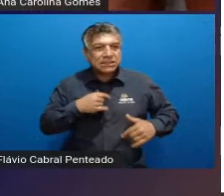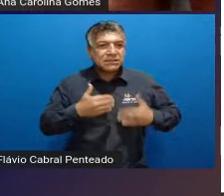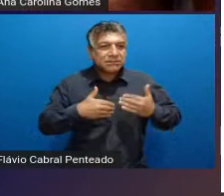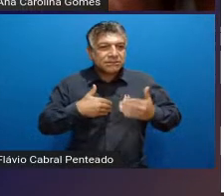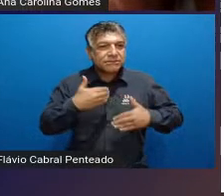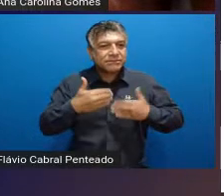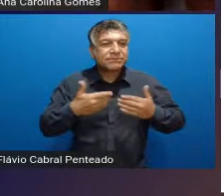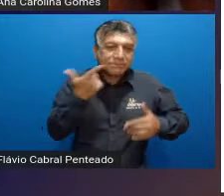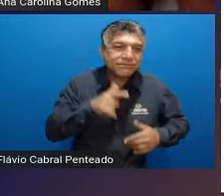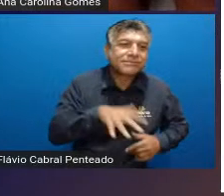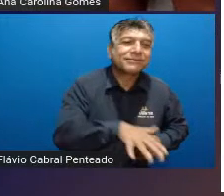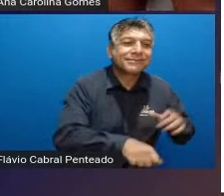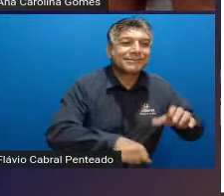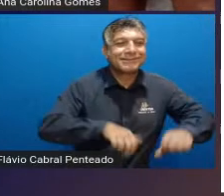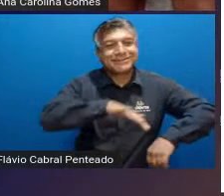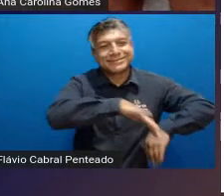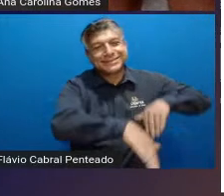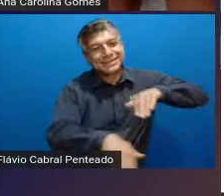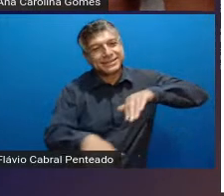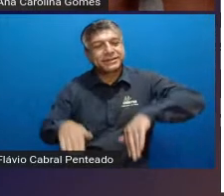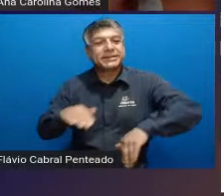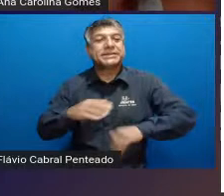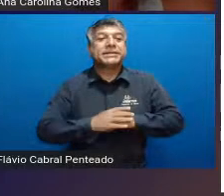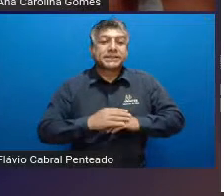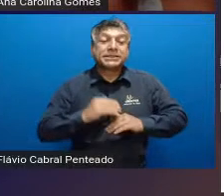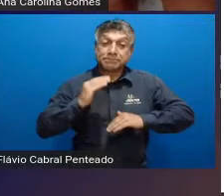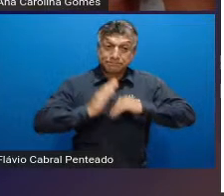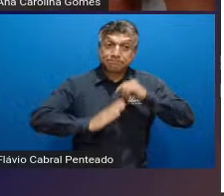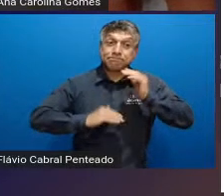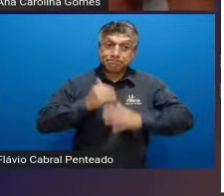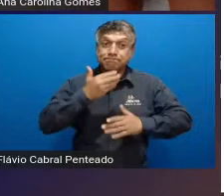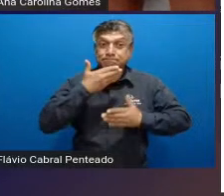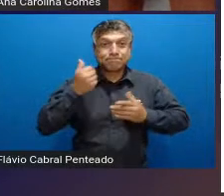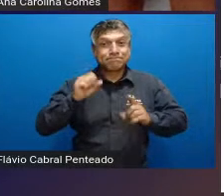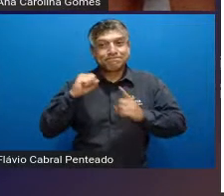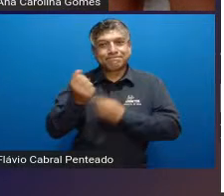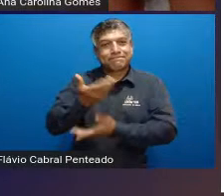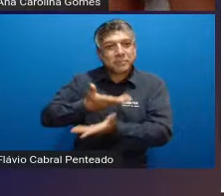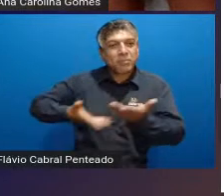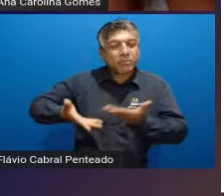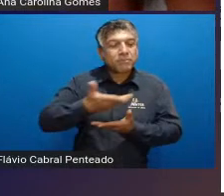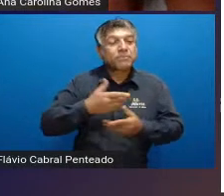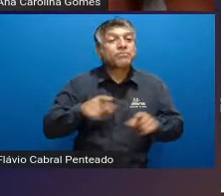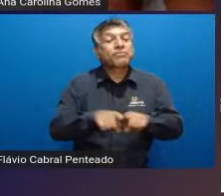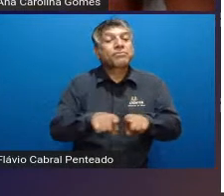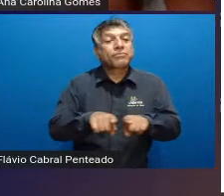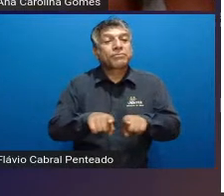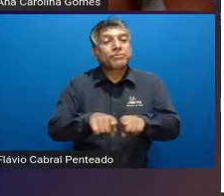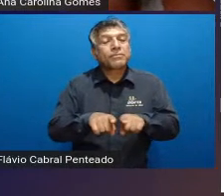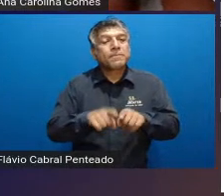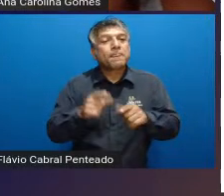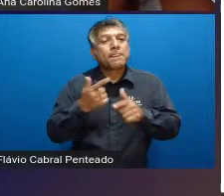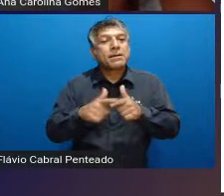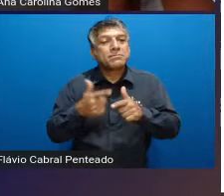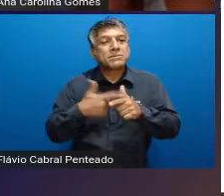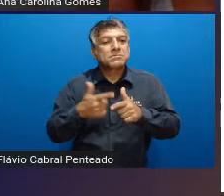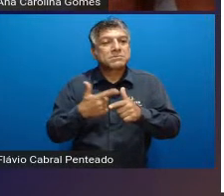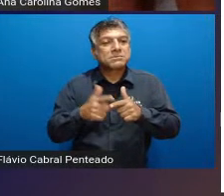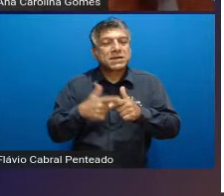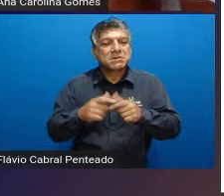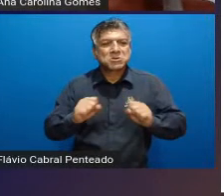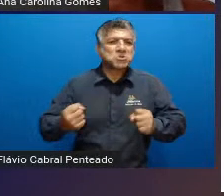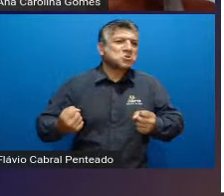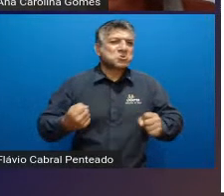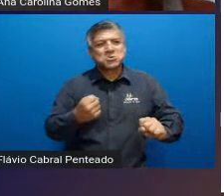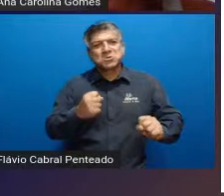água tá gente melhora nas habilidades aquáticas e sociais a diminuição dos problemas de comportamento social